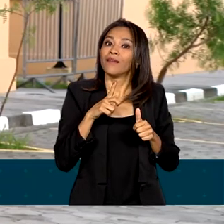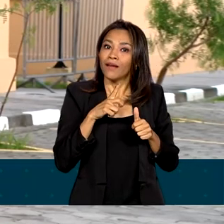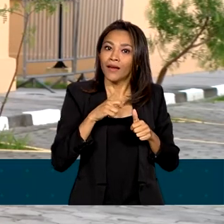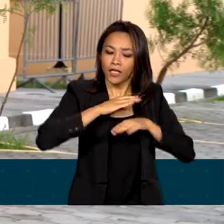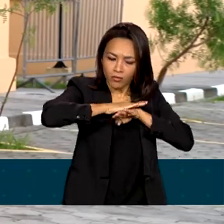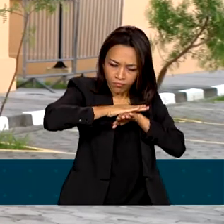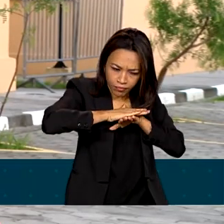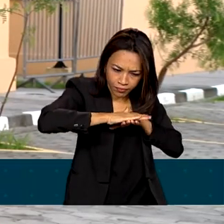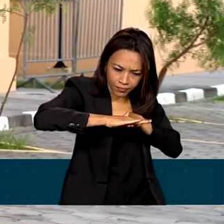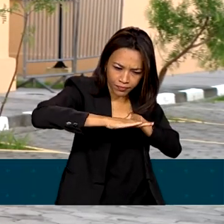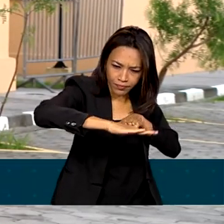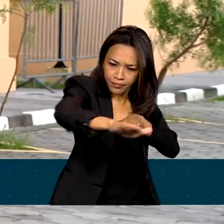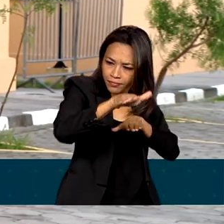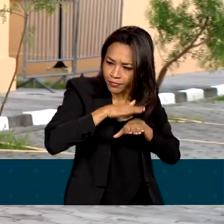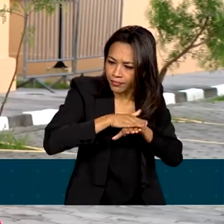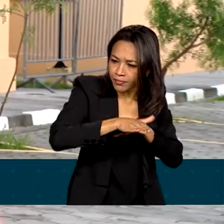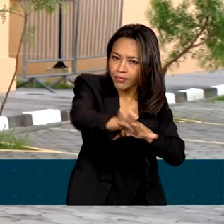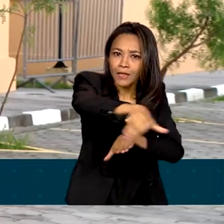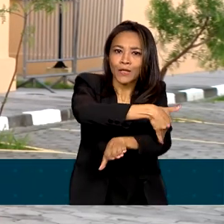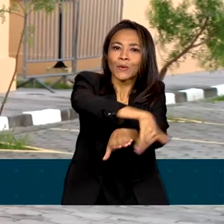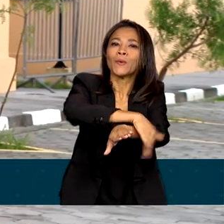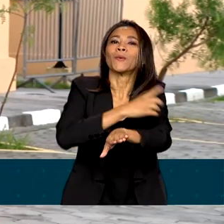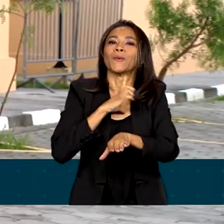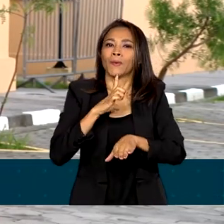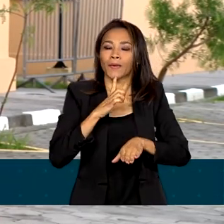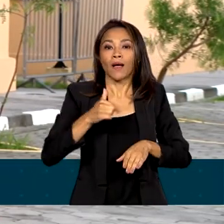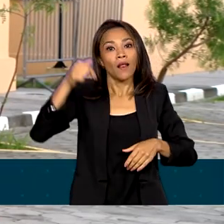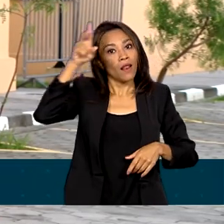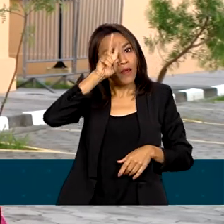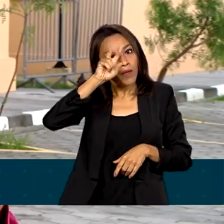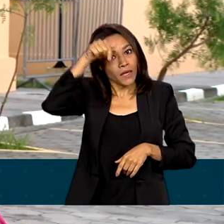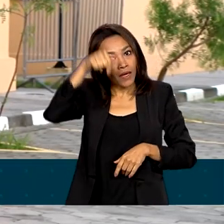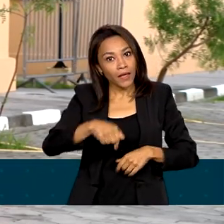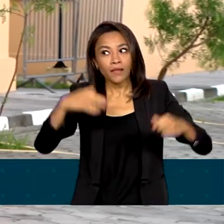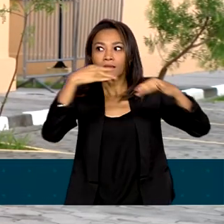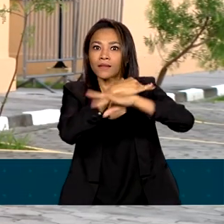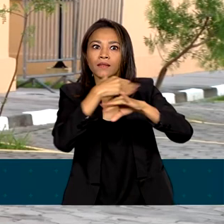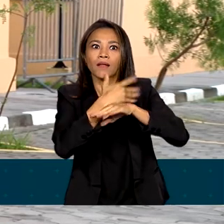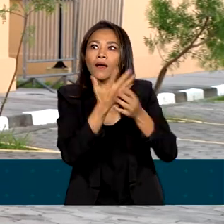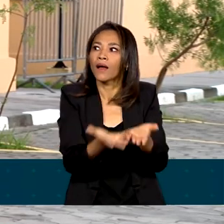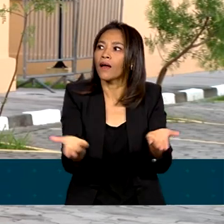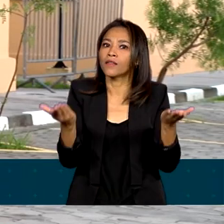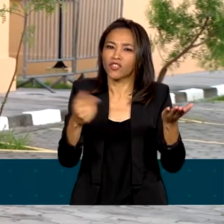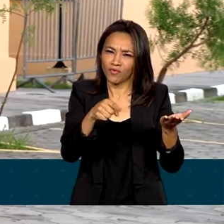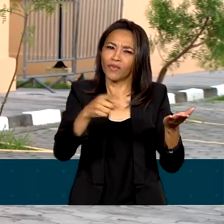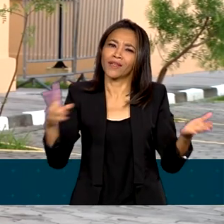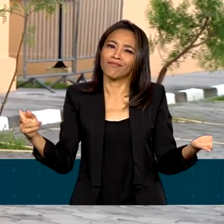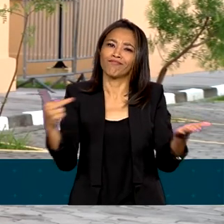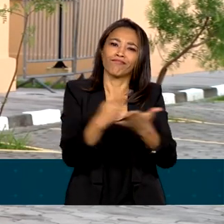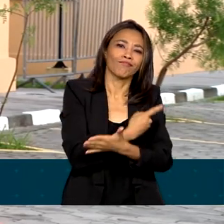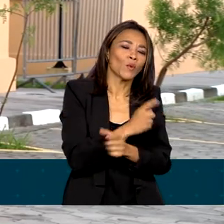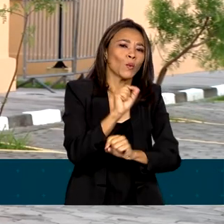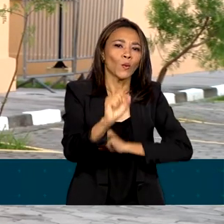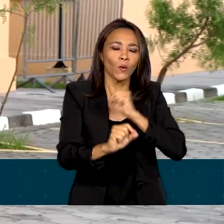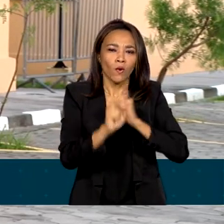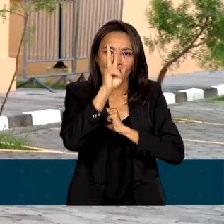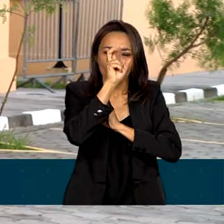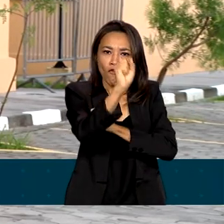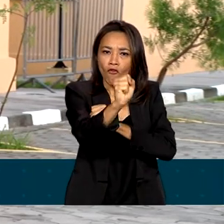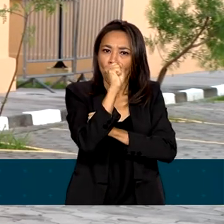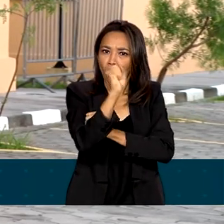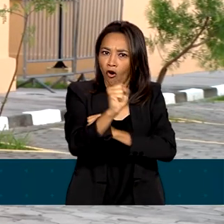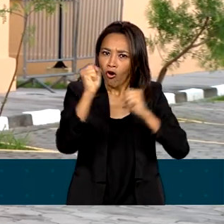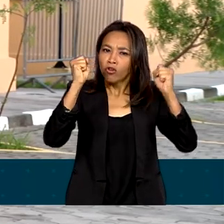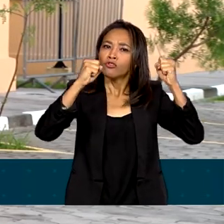pavimentação. Lembrando, Natália, que aqui em Bertioga, Bertioga foi uma das cidades atingidas pelas fortes